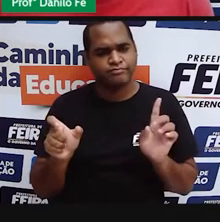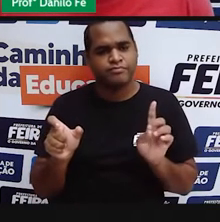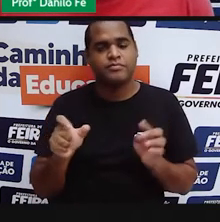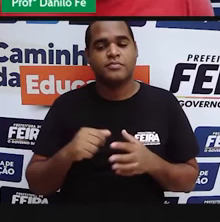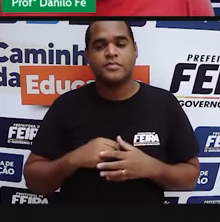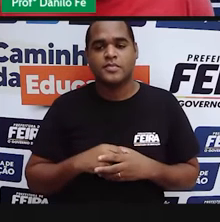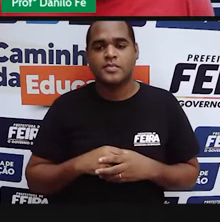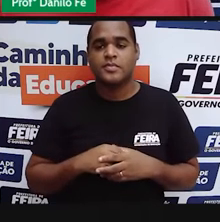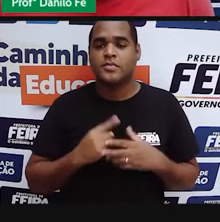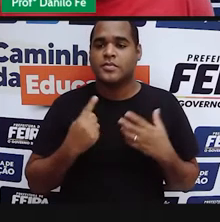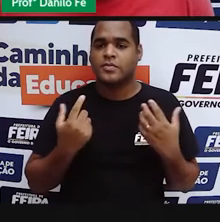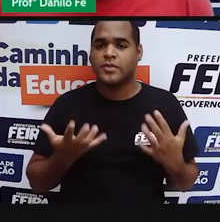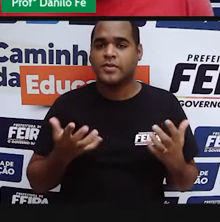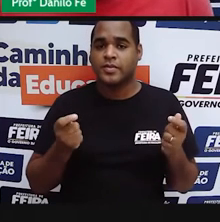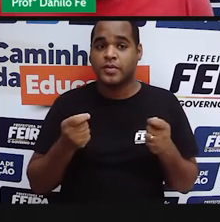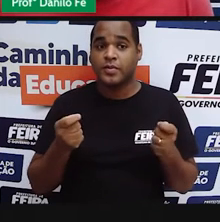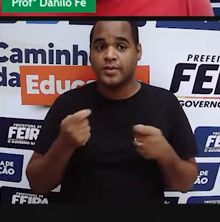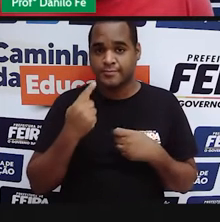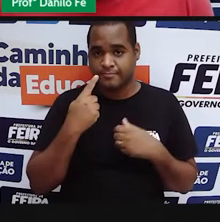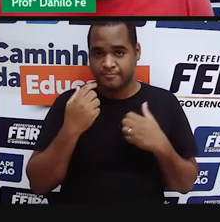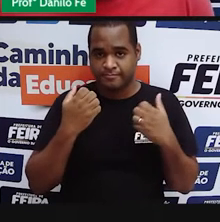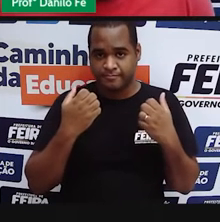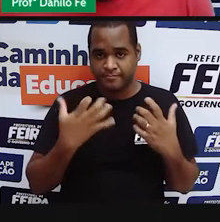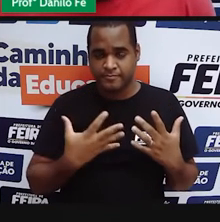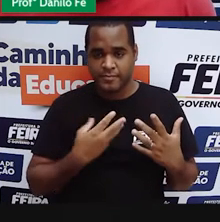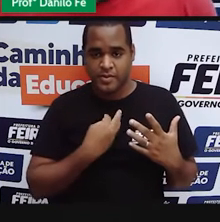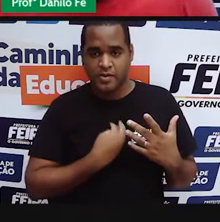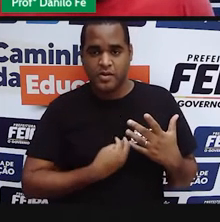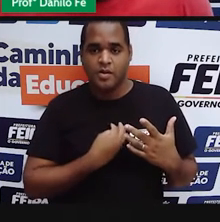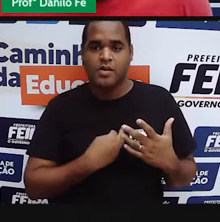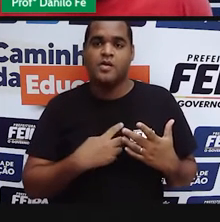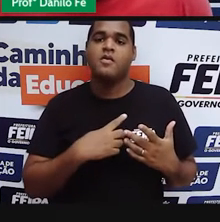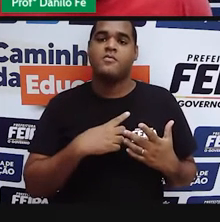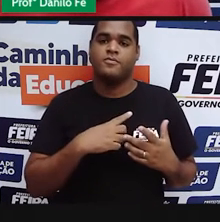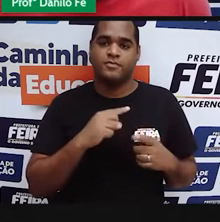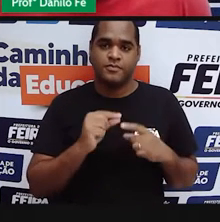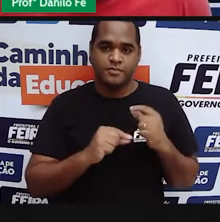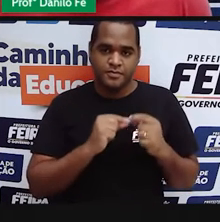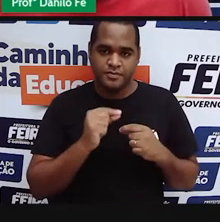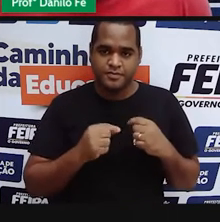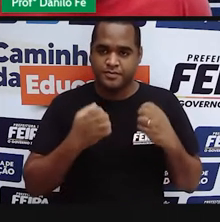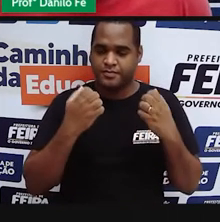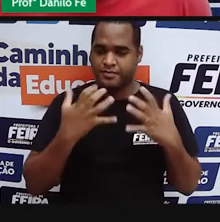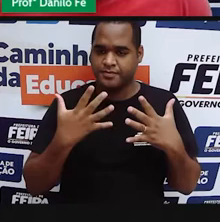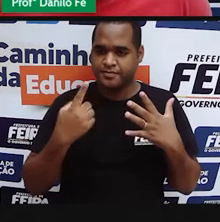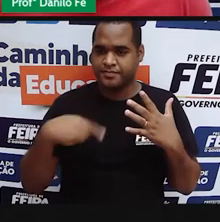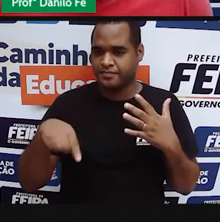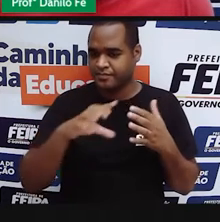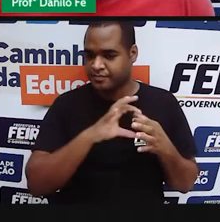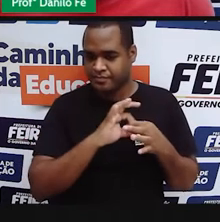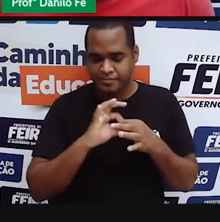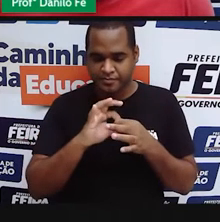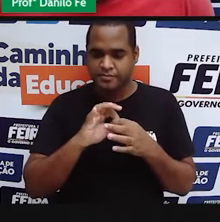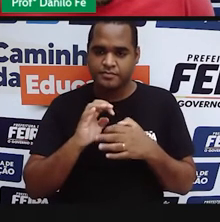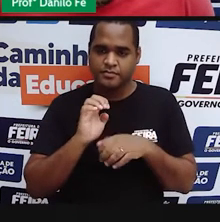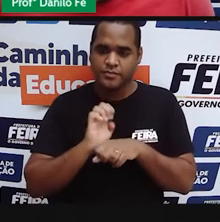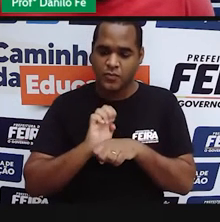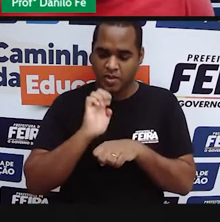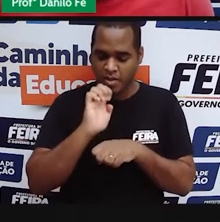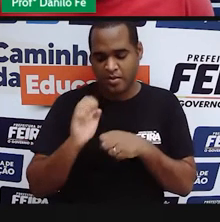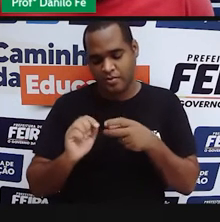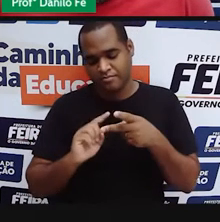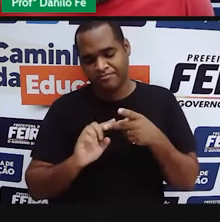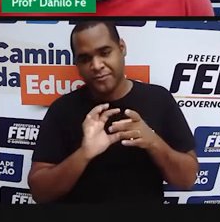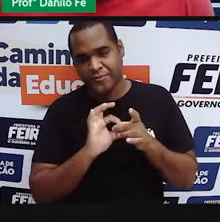Pois bem, mas antes de entrar nesse mérito, a gente precisa fazer algumas distinções do que é Estado,